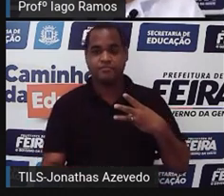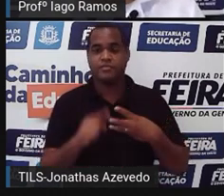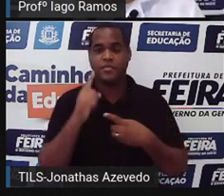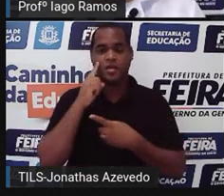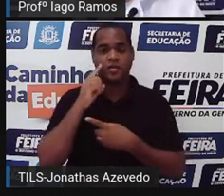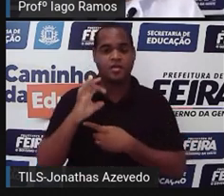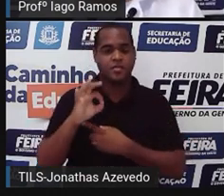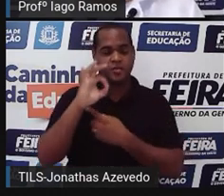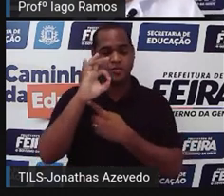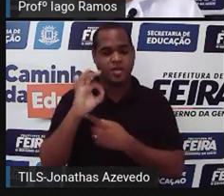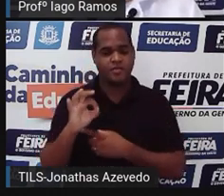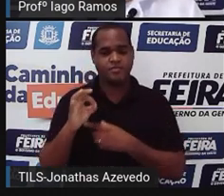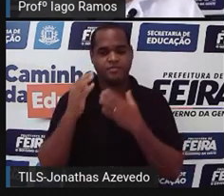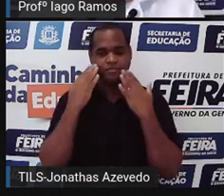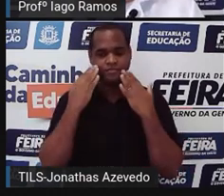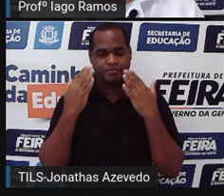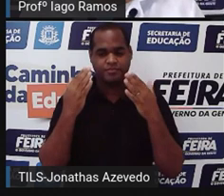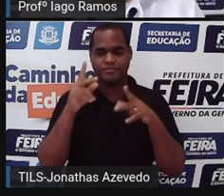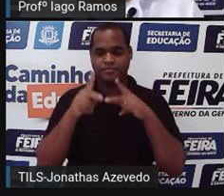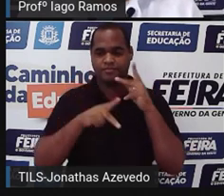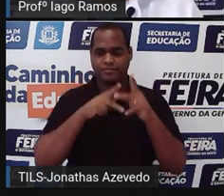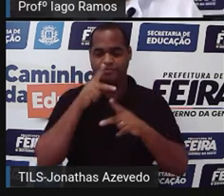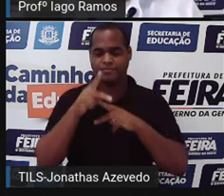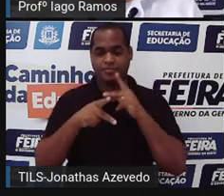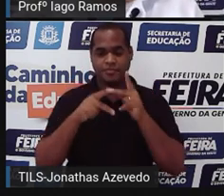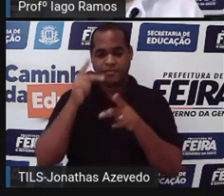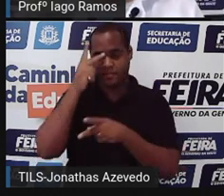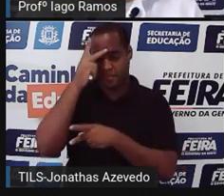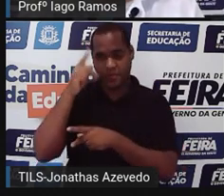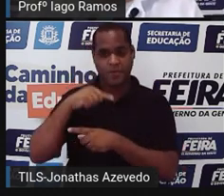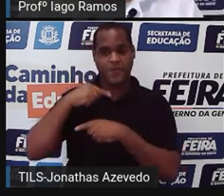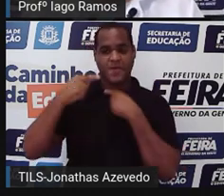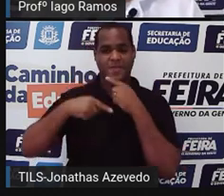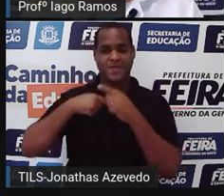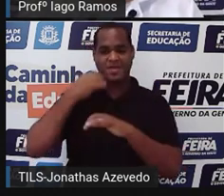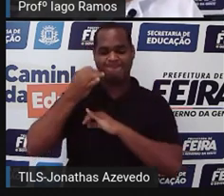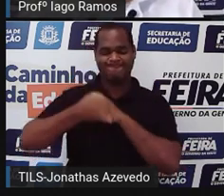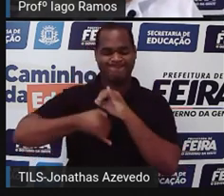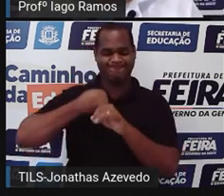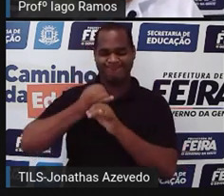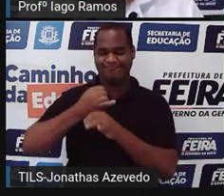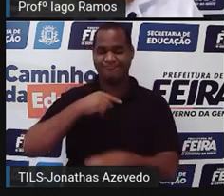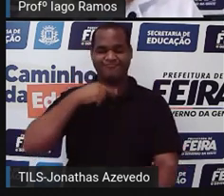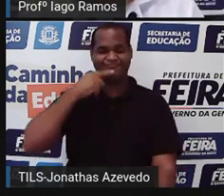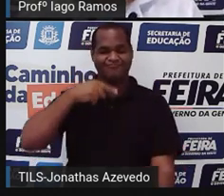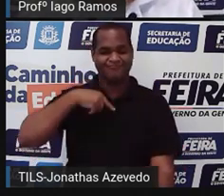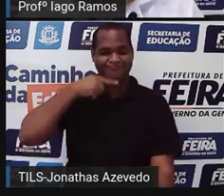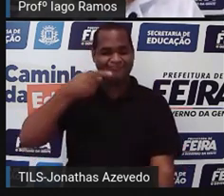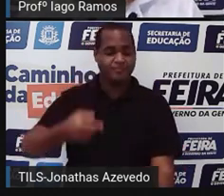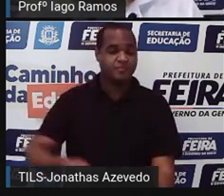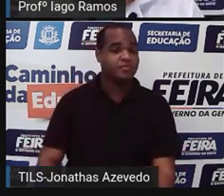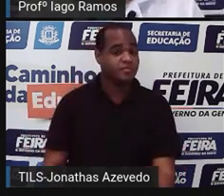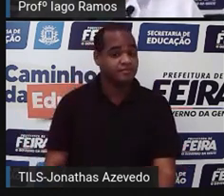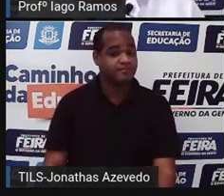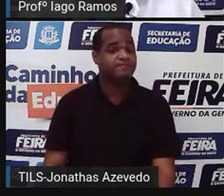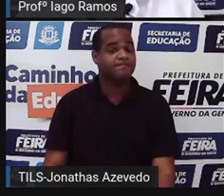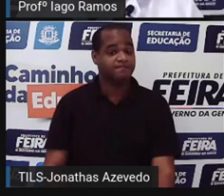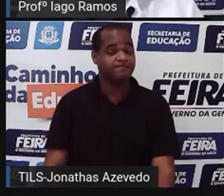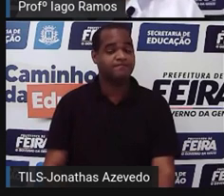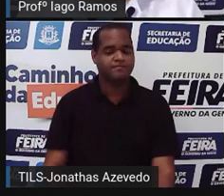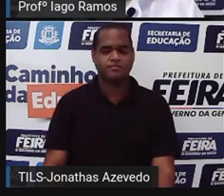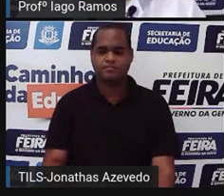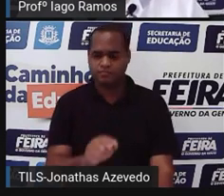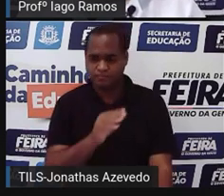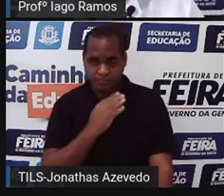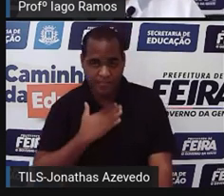percentual representa a população que não acessou a internet? Olha só. Mas